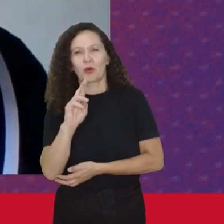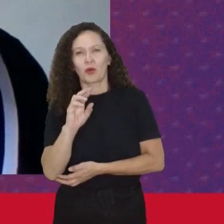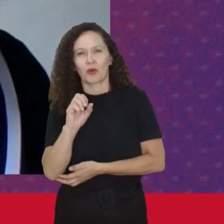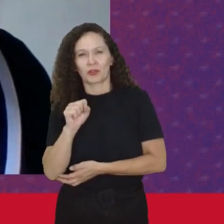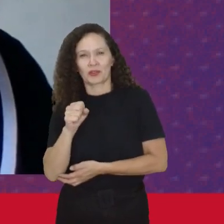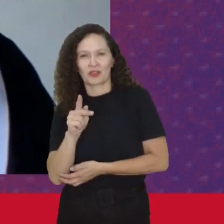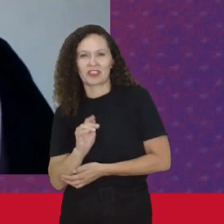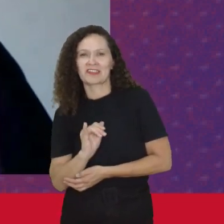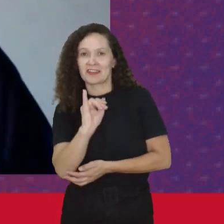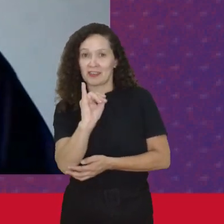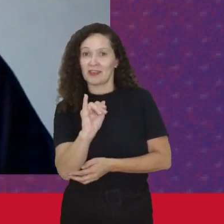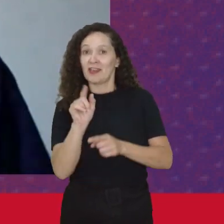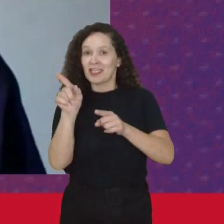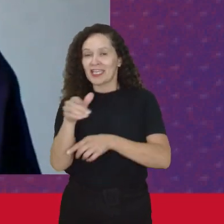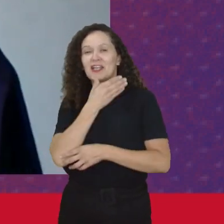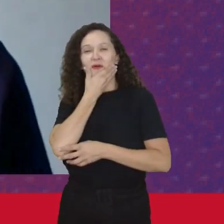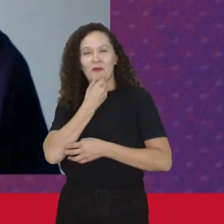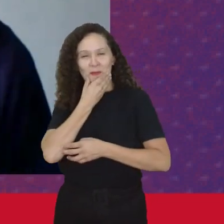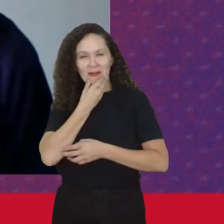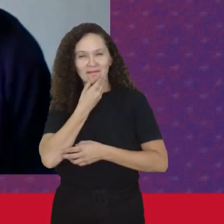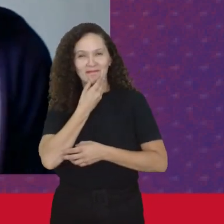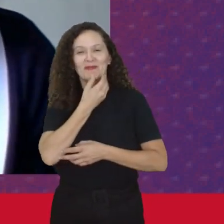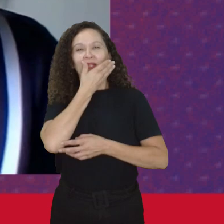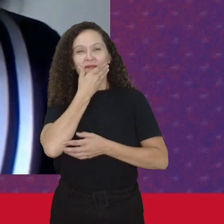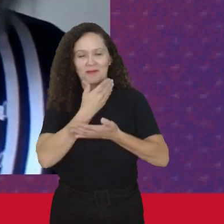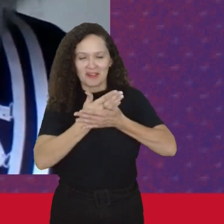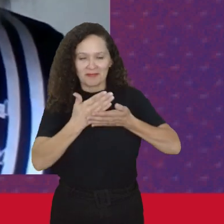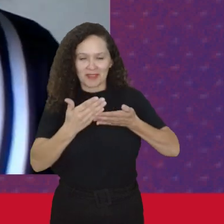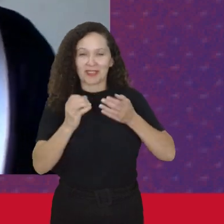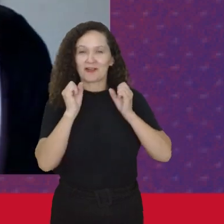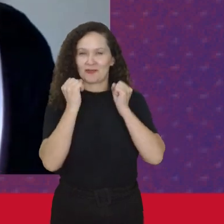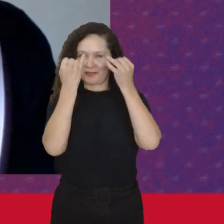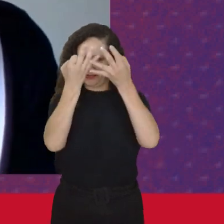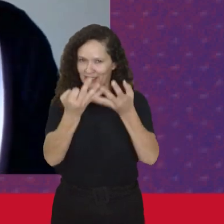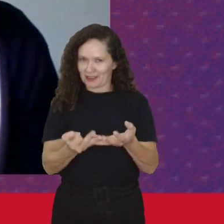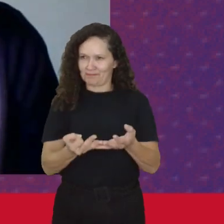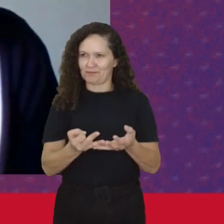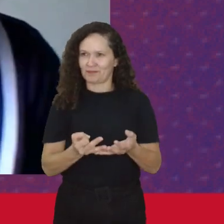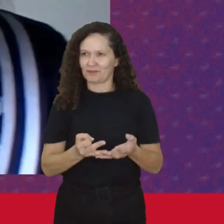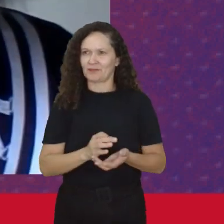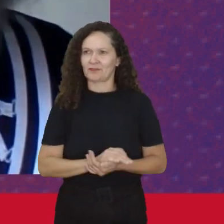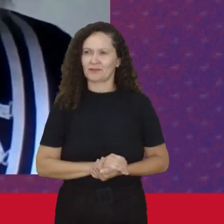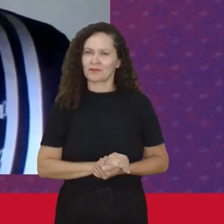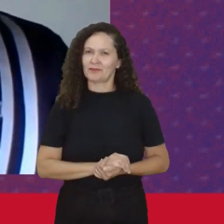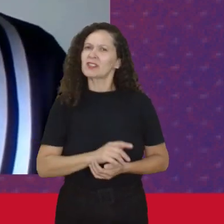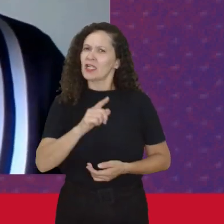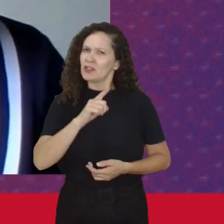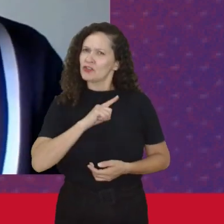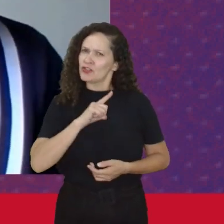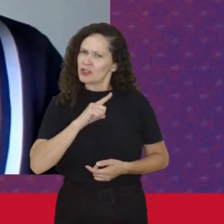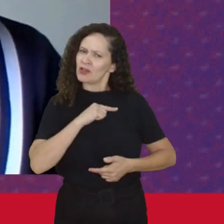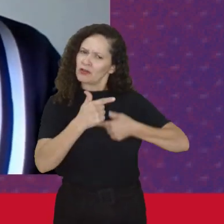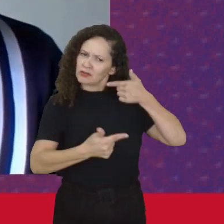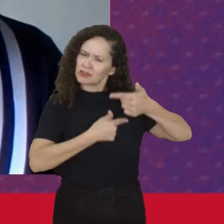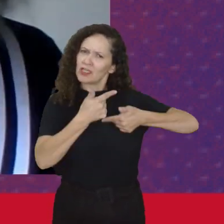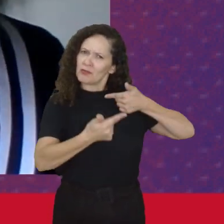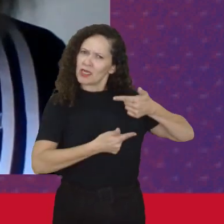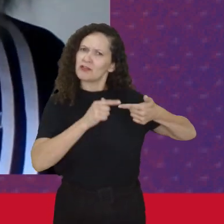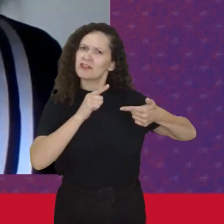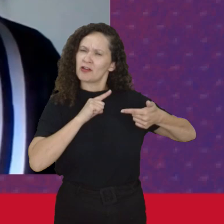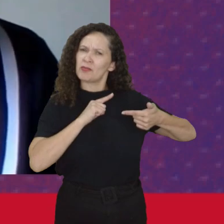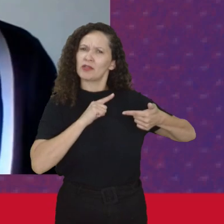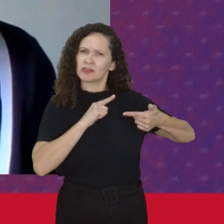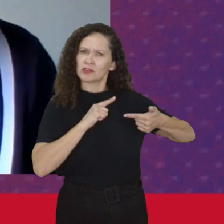ser um homem E como ele reconheceu Ele falava assim Tinha Tinha atividades Propostas Pela